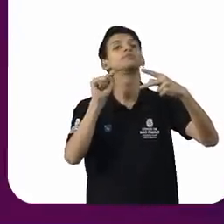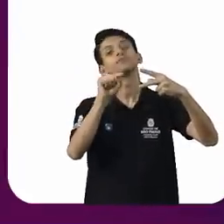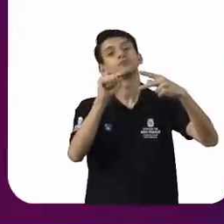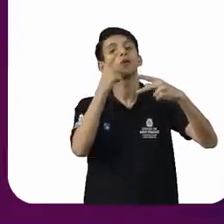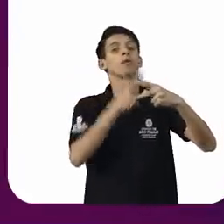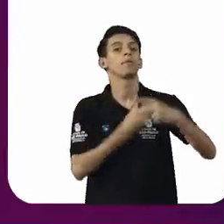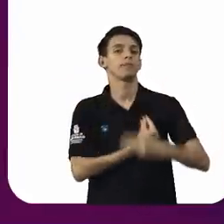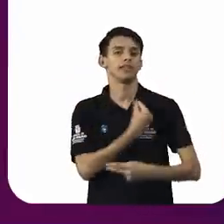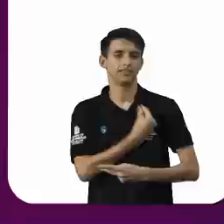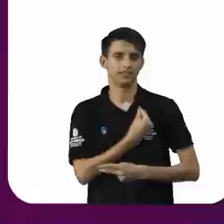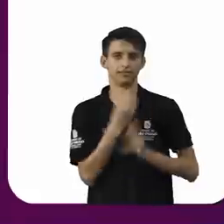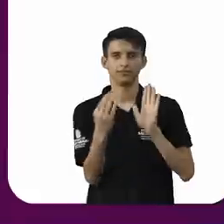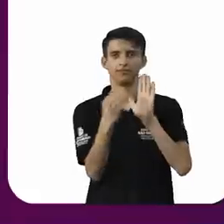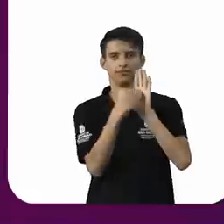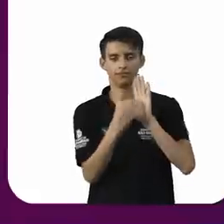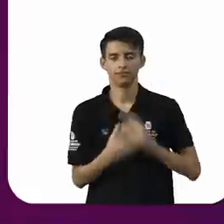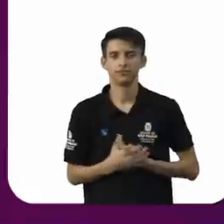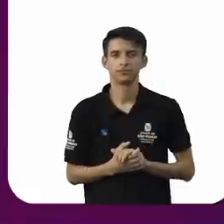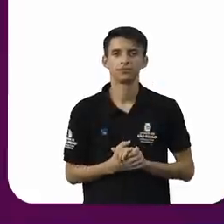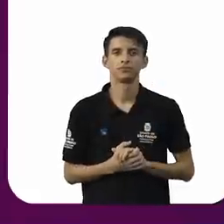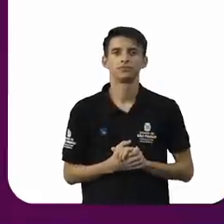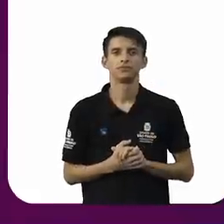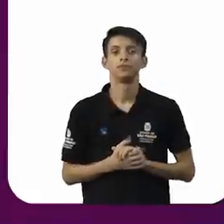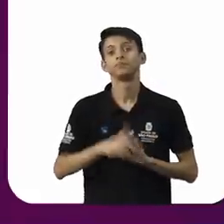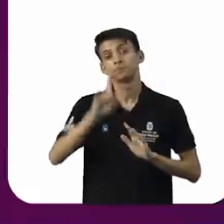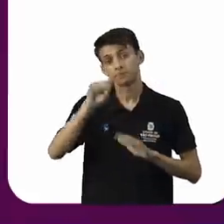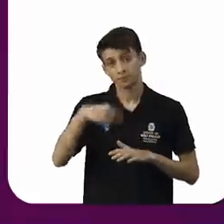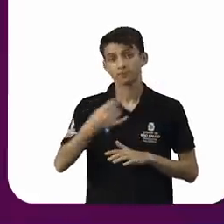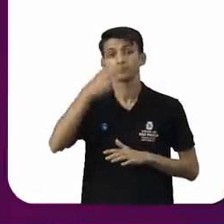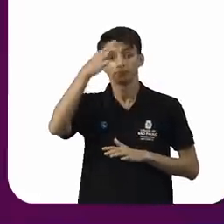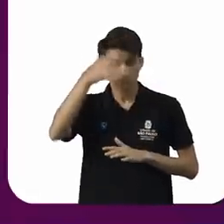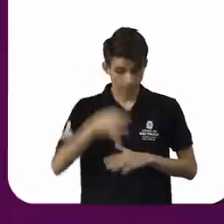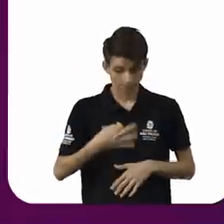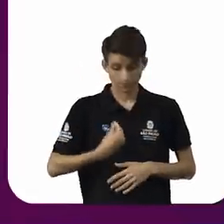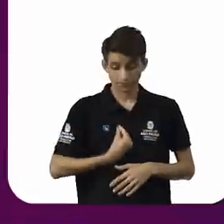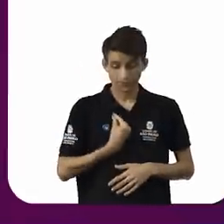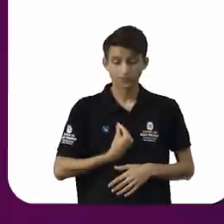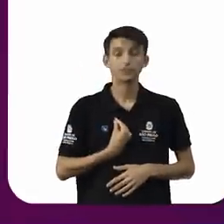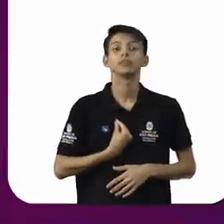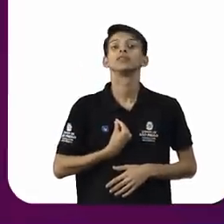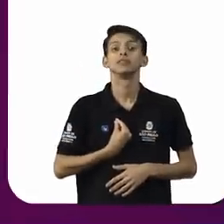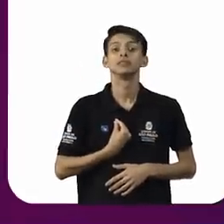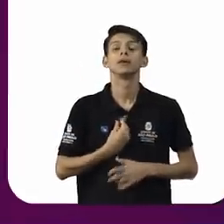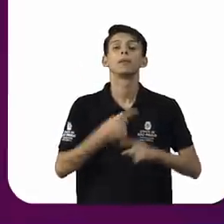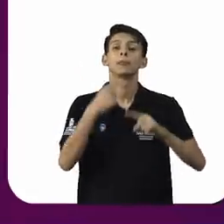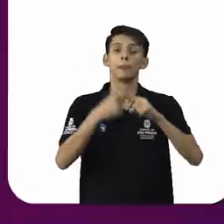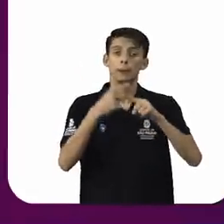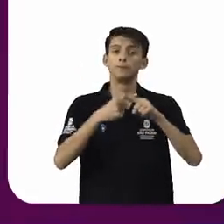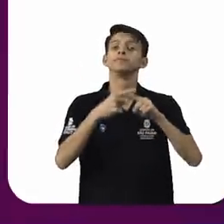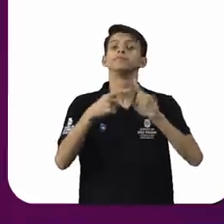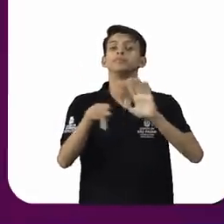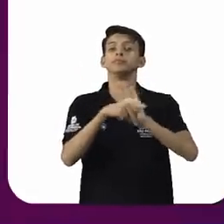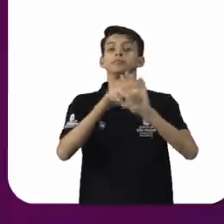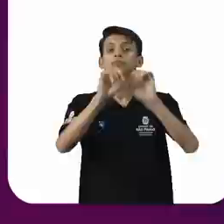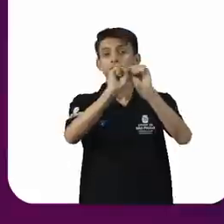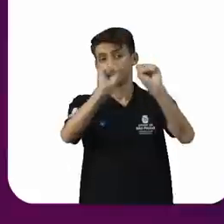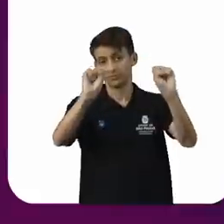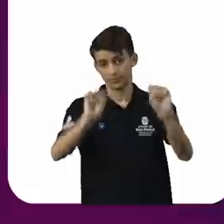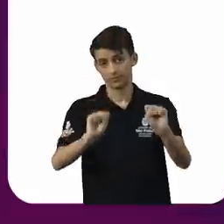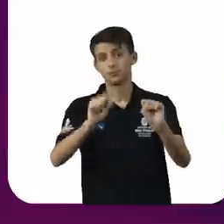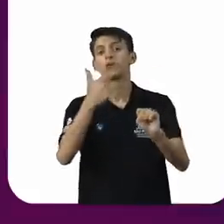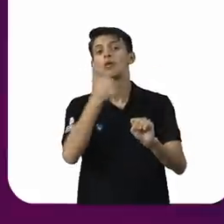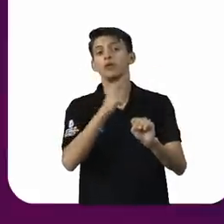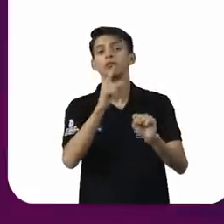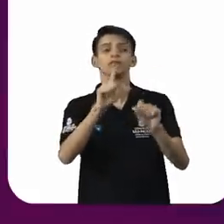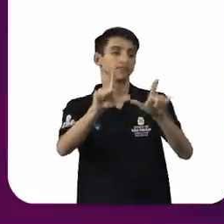aqui no canto da tela. A confirmação de presença é necessária para que seja computada corretamente, inclusive para fins